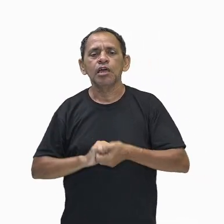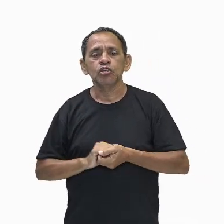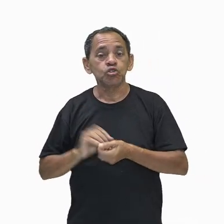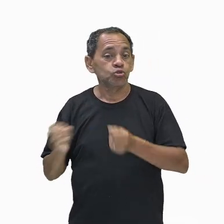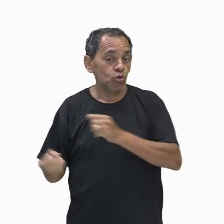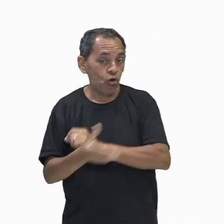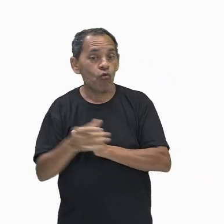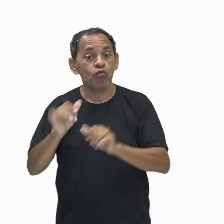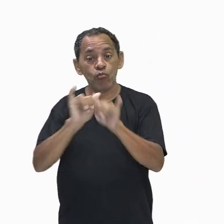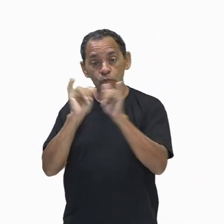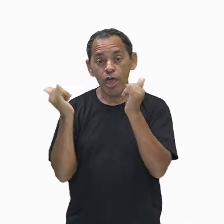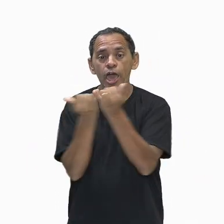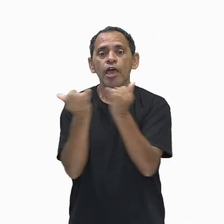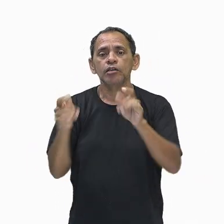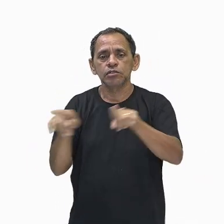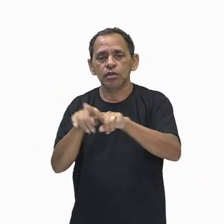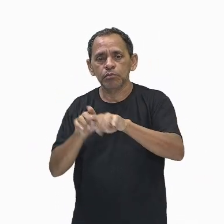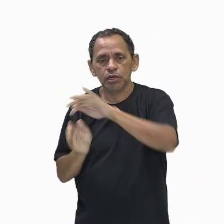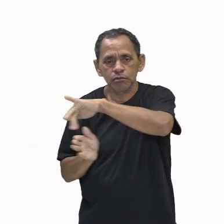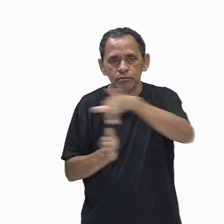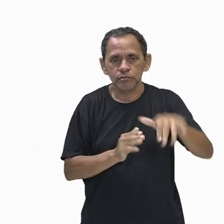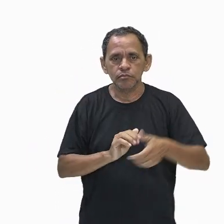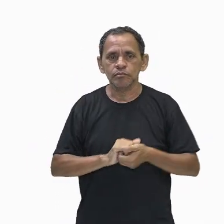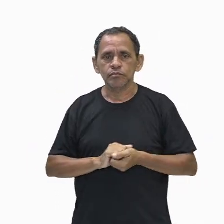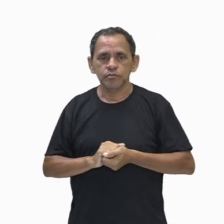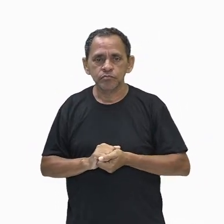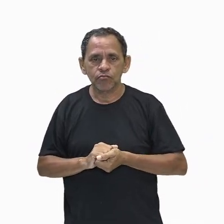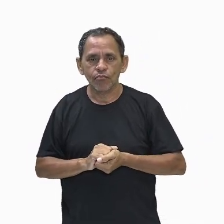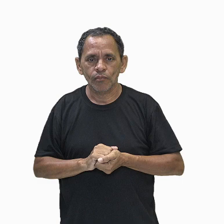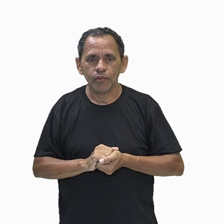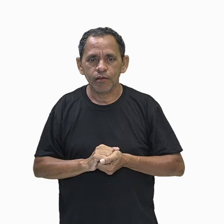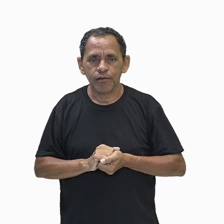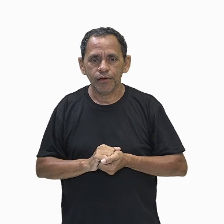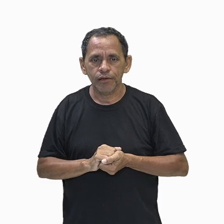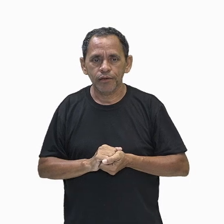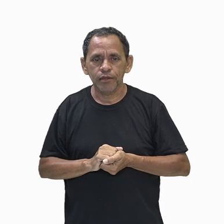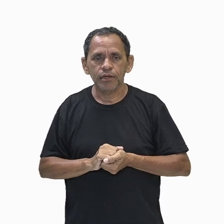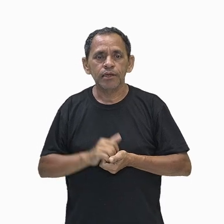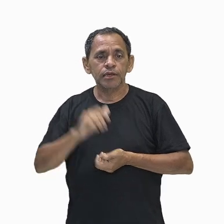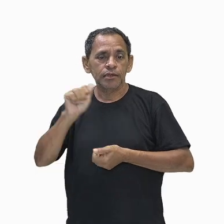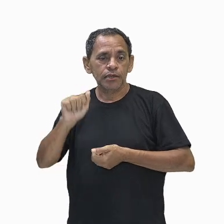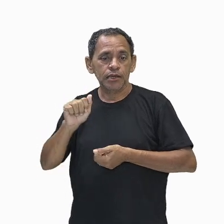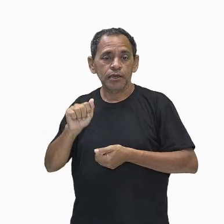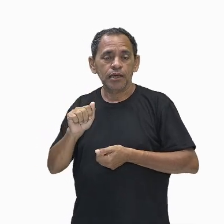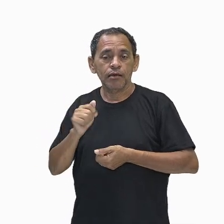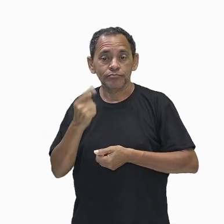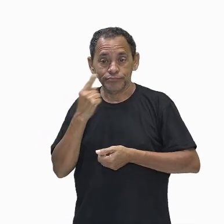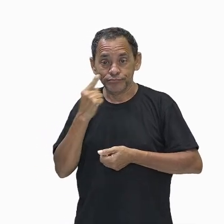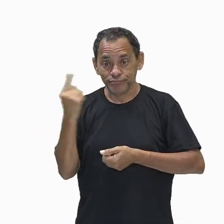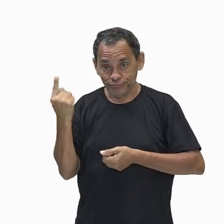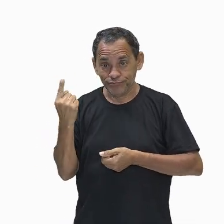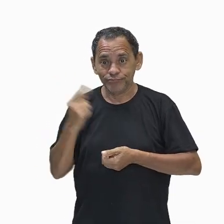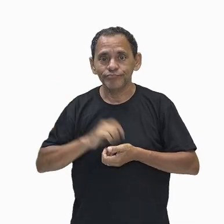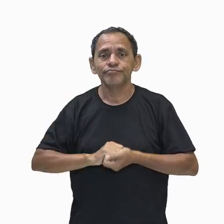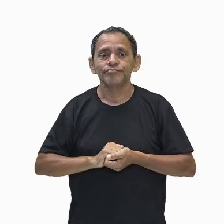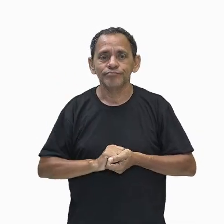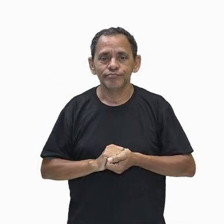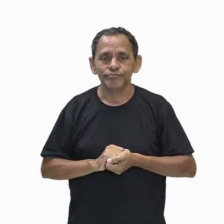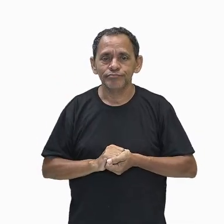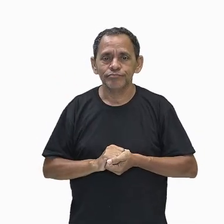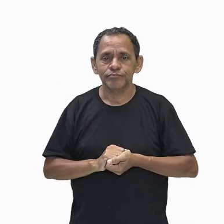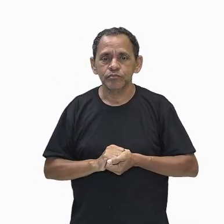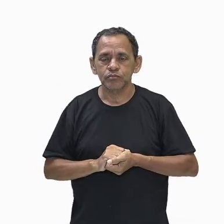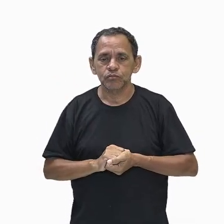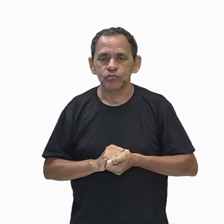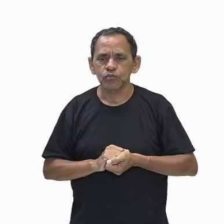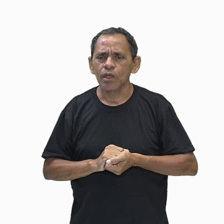Temos aí o Amenocis, temos também aí o Akenaton ou Akenato, tá? E temos também aí o Tutankamun,